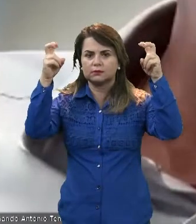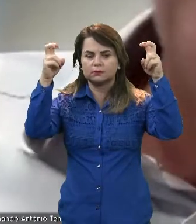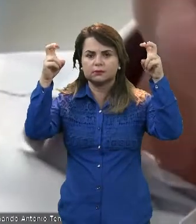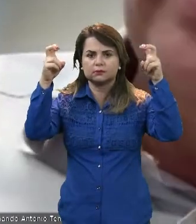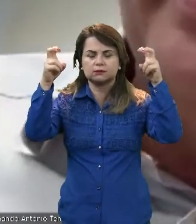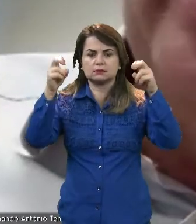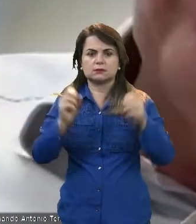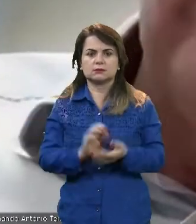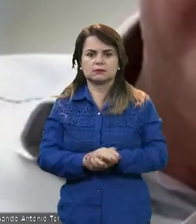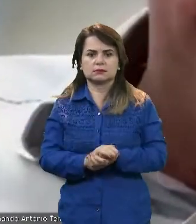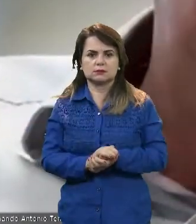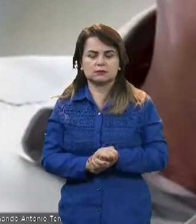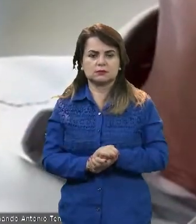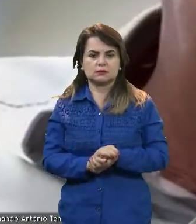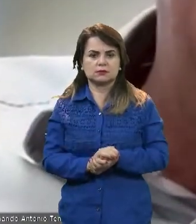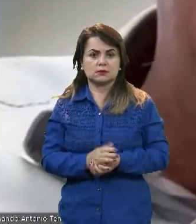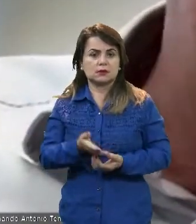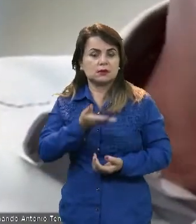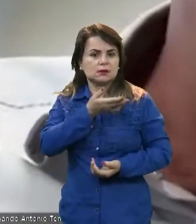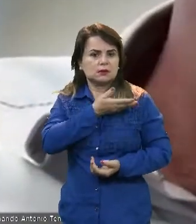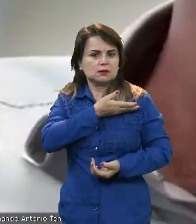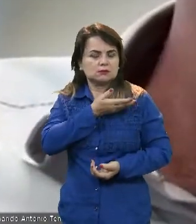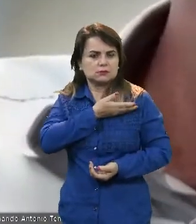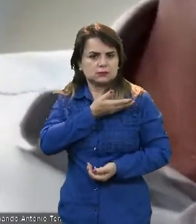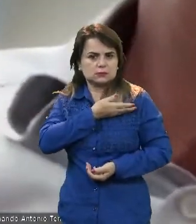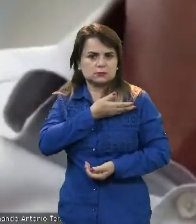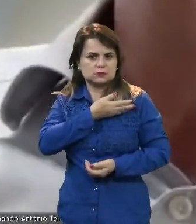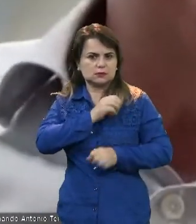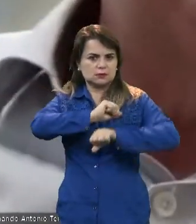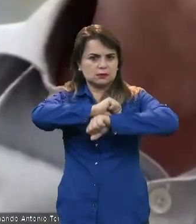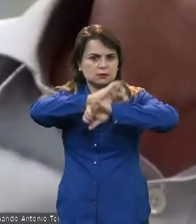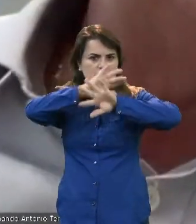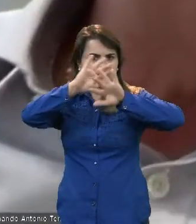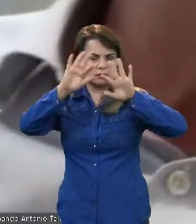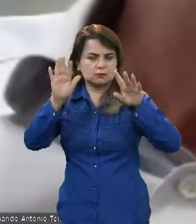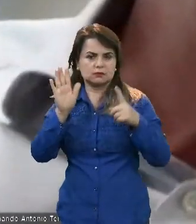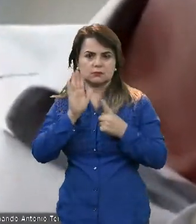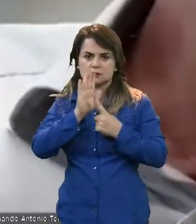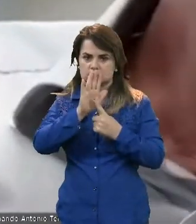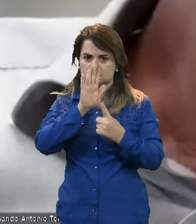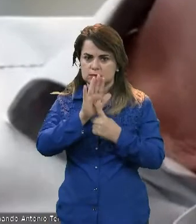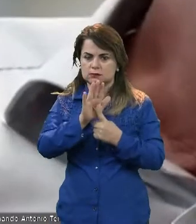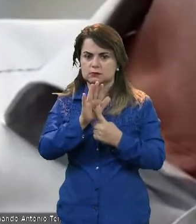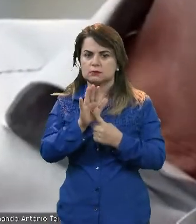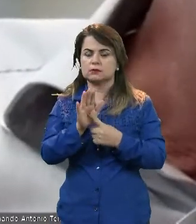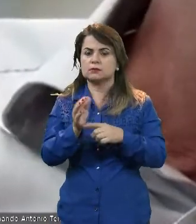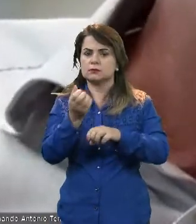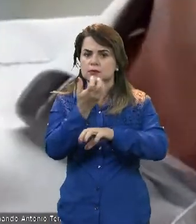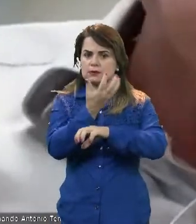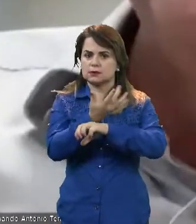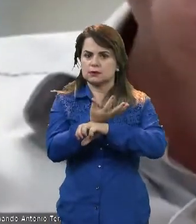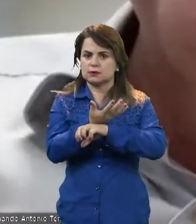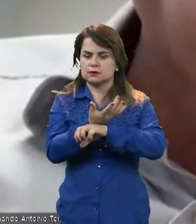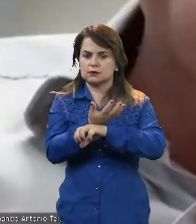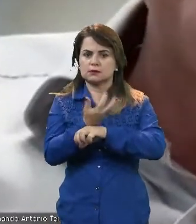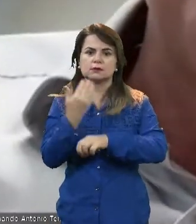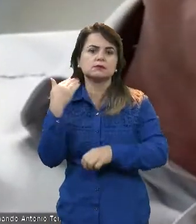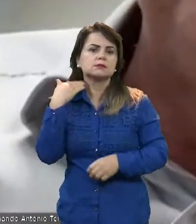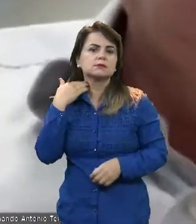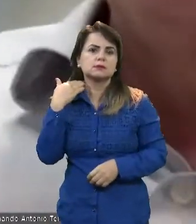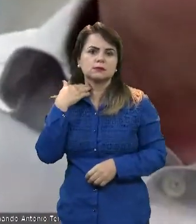foi muito claro aí o colega da Caixa, do Santander, e nós estamos